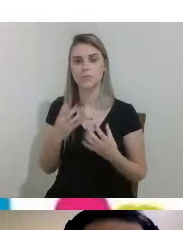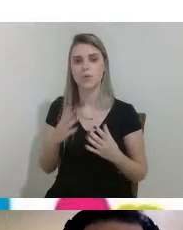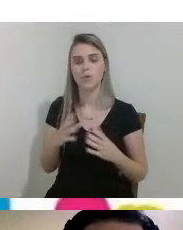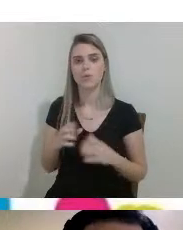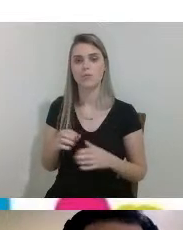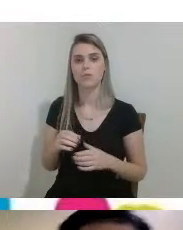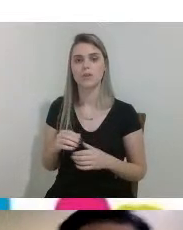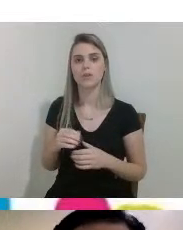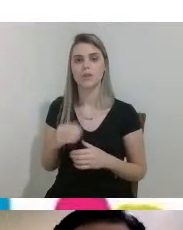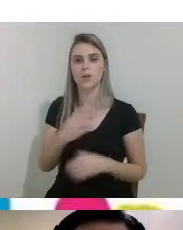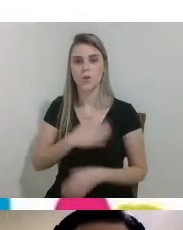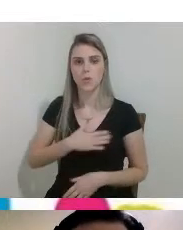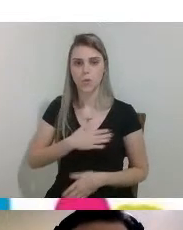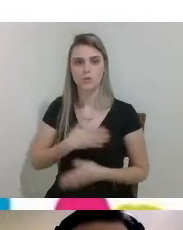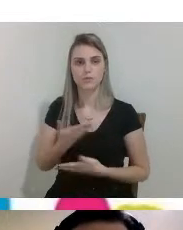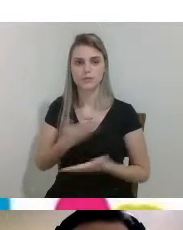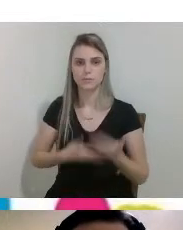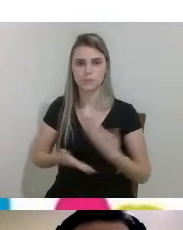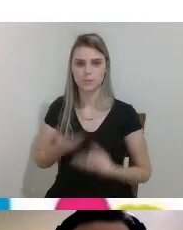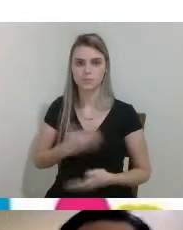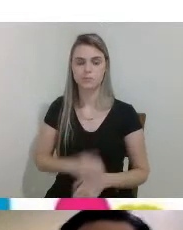e gostei bastante de participar